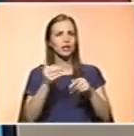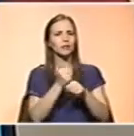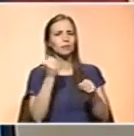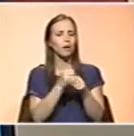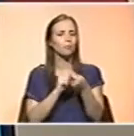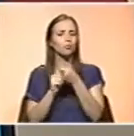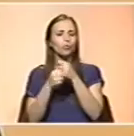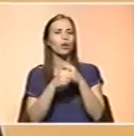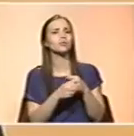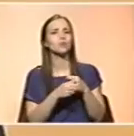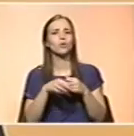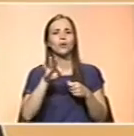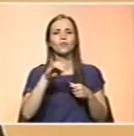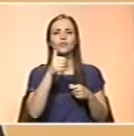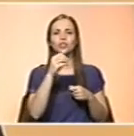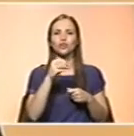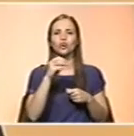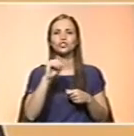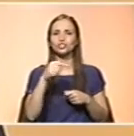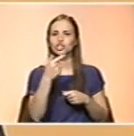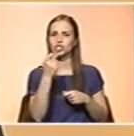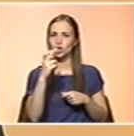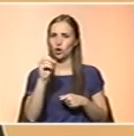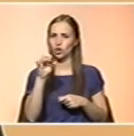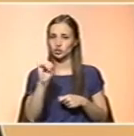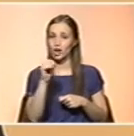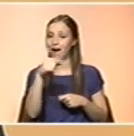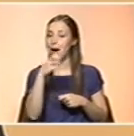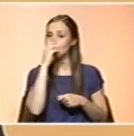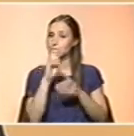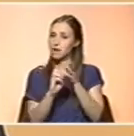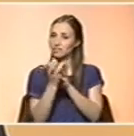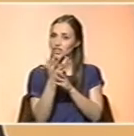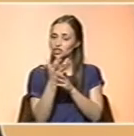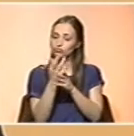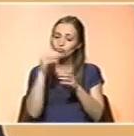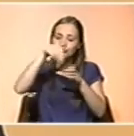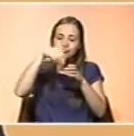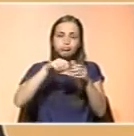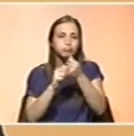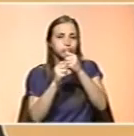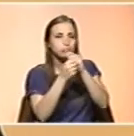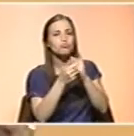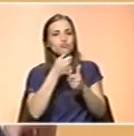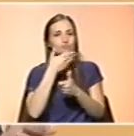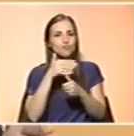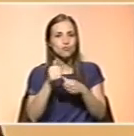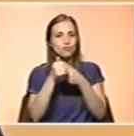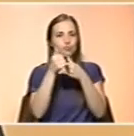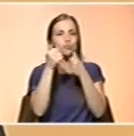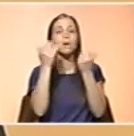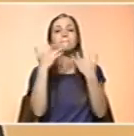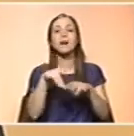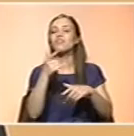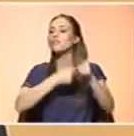dos fitosteróis nas plantas. Já há plantas modificadas com padrões melhorados, no entanto, ainda não são comercializadas